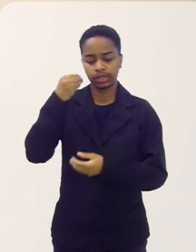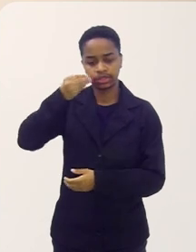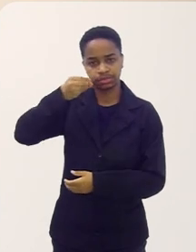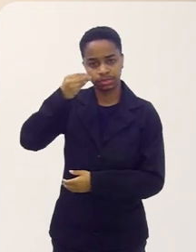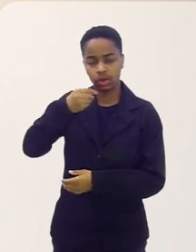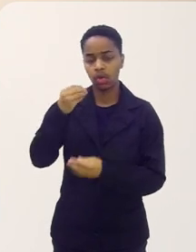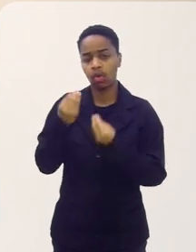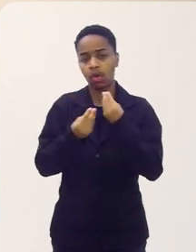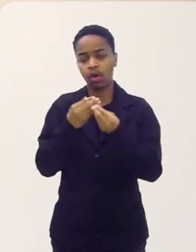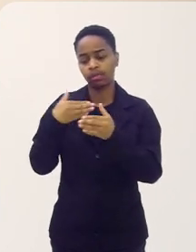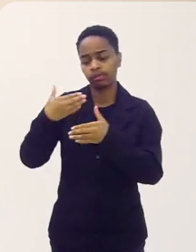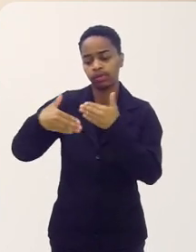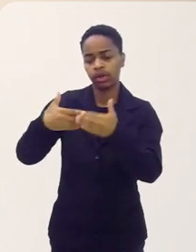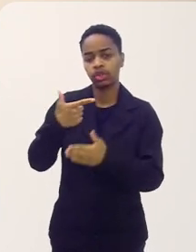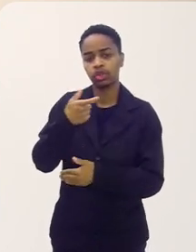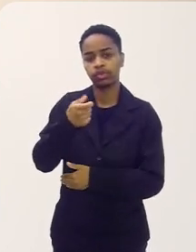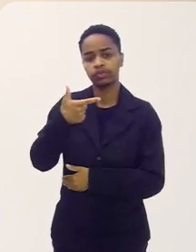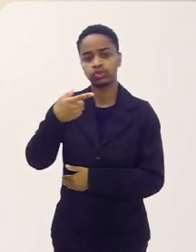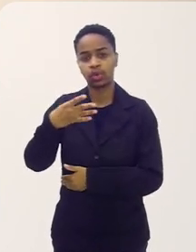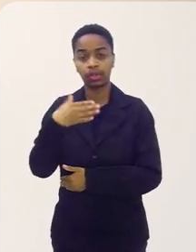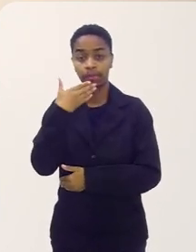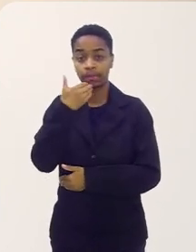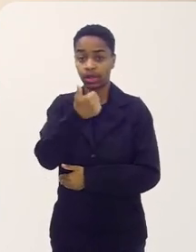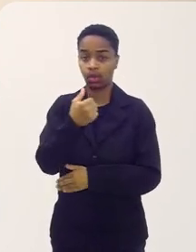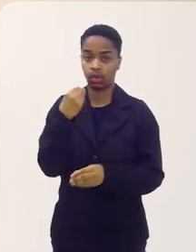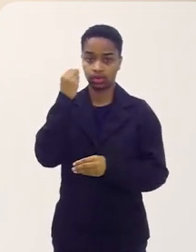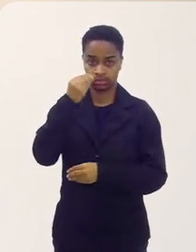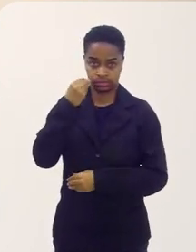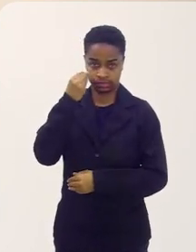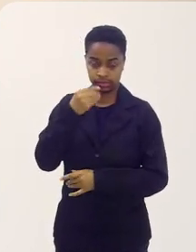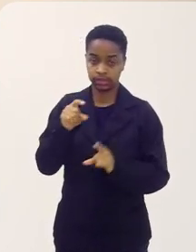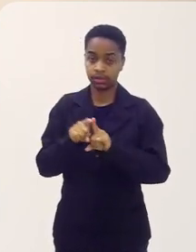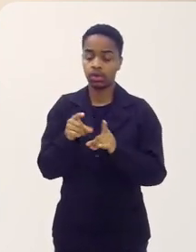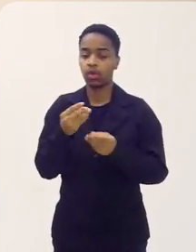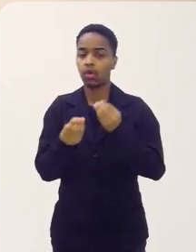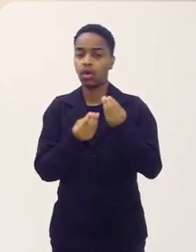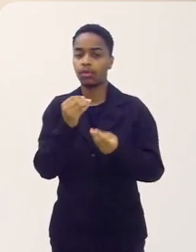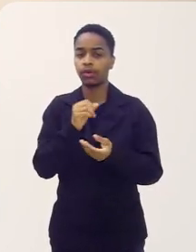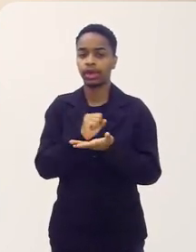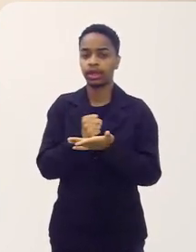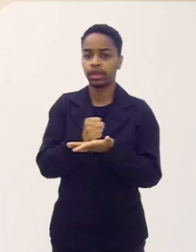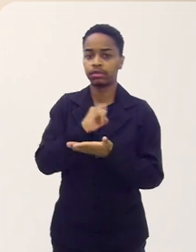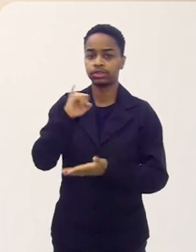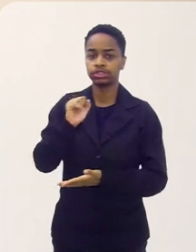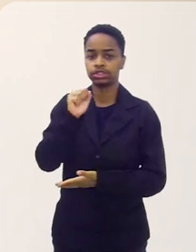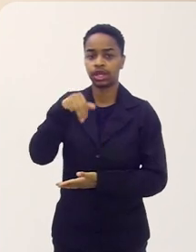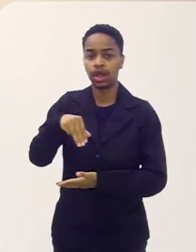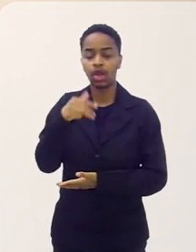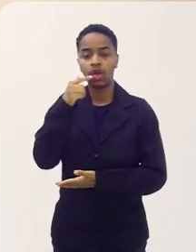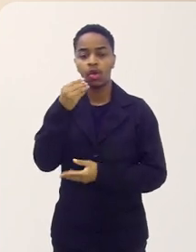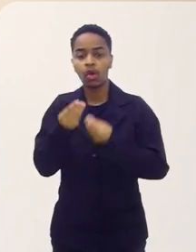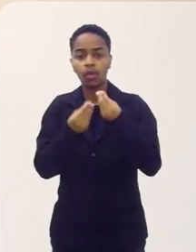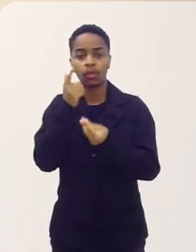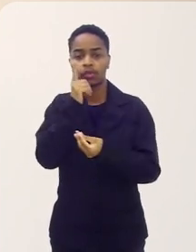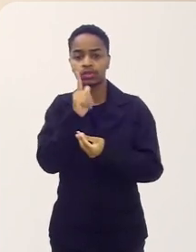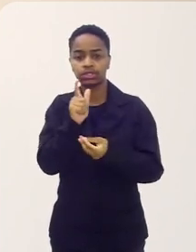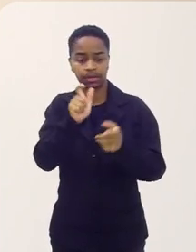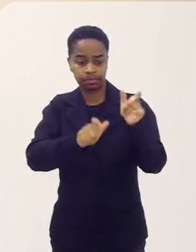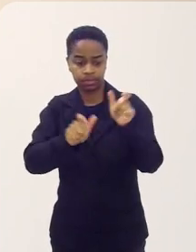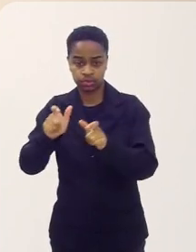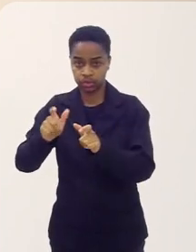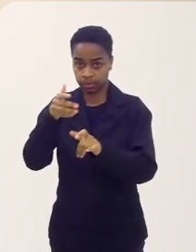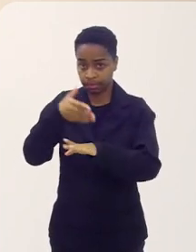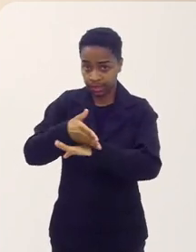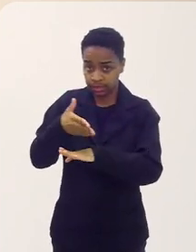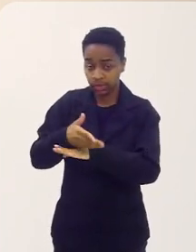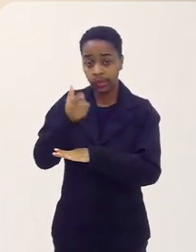experiência, nós podemos melhorar a experiência em 2024? Como nós, no caso da Game Jam, como nós podemos melhorar a experiência das pessoas que